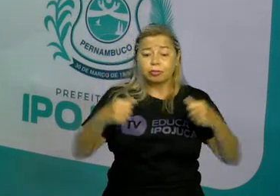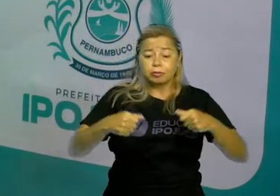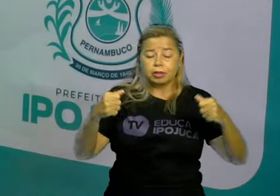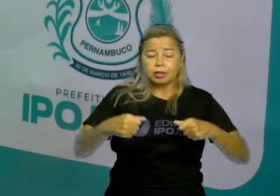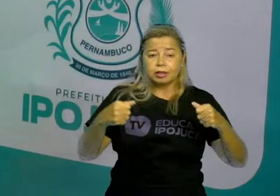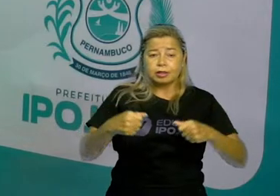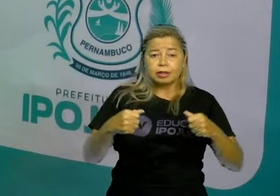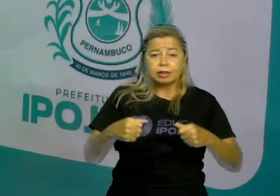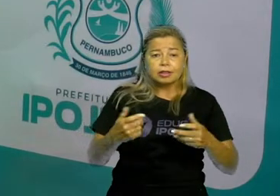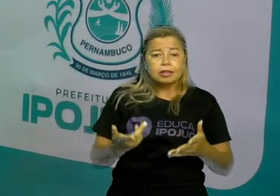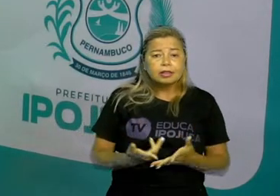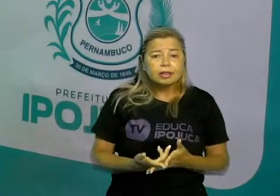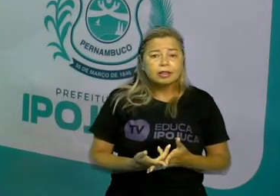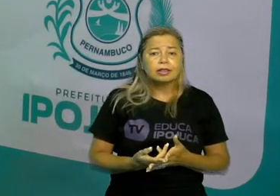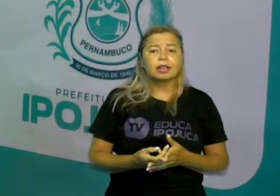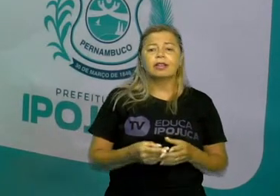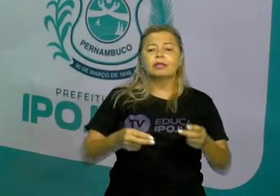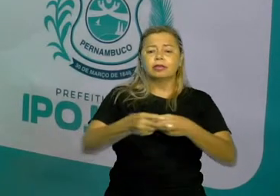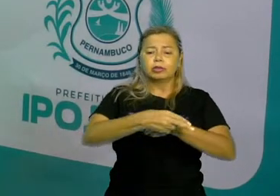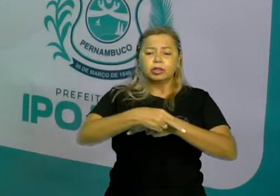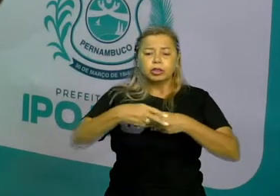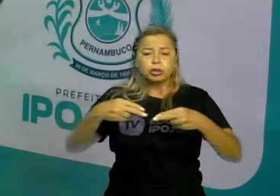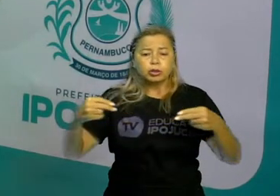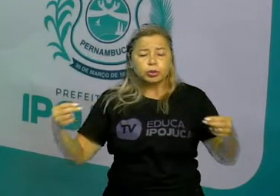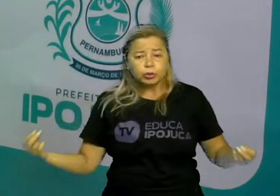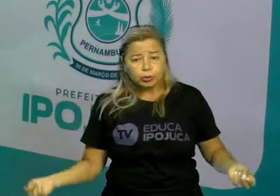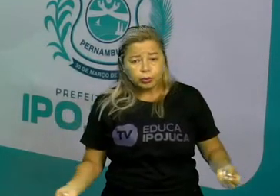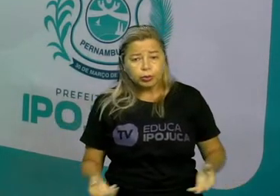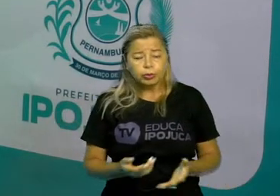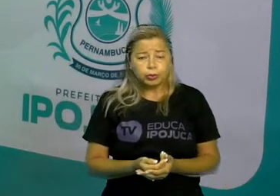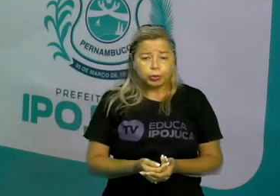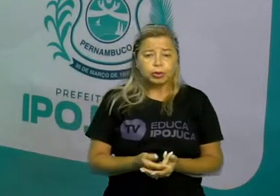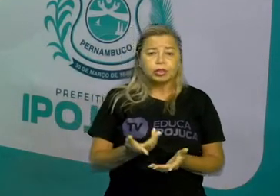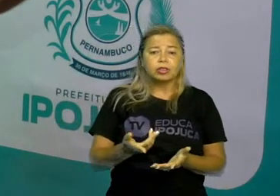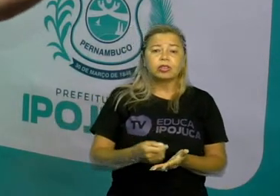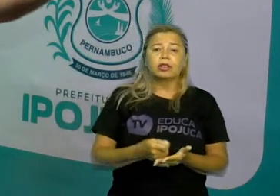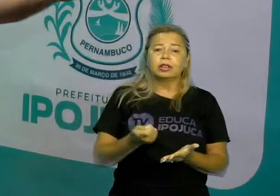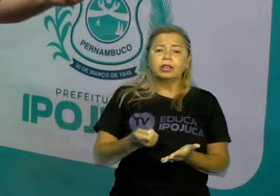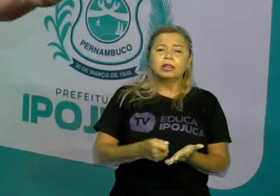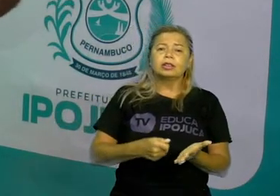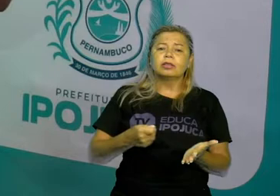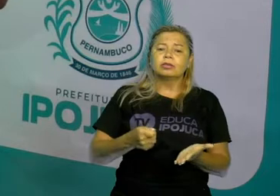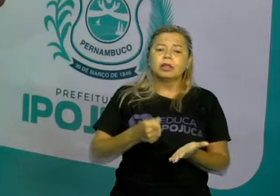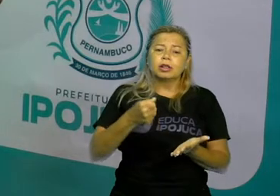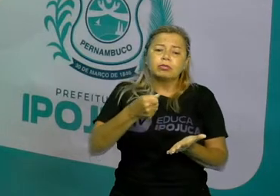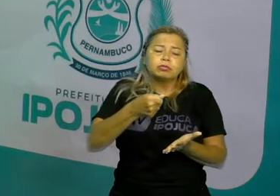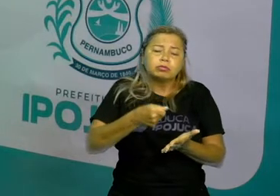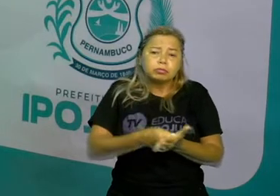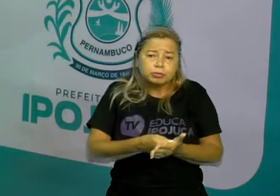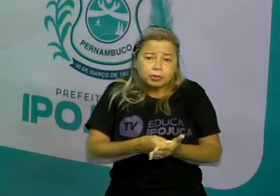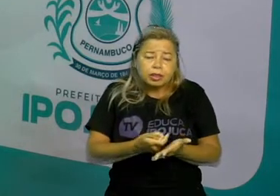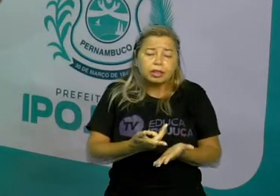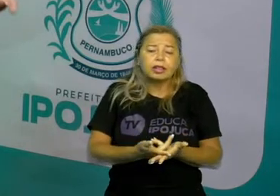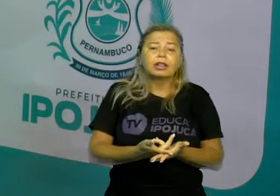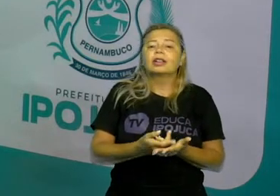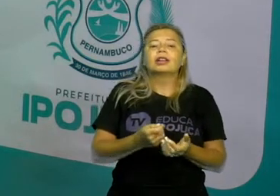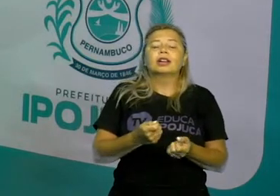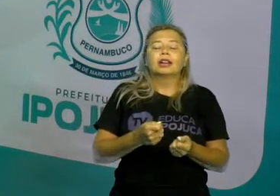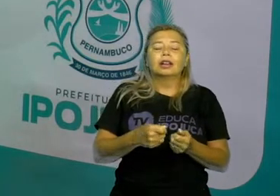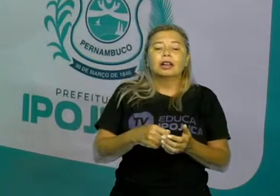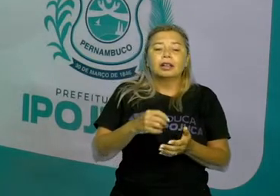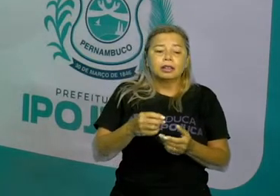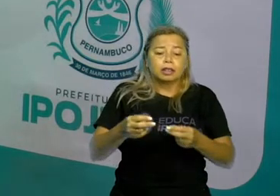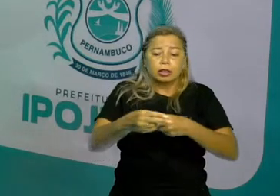continentes novos, da venda dos produtos que eram explorados nas colônias, e assim